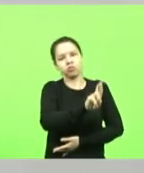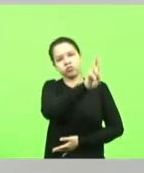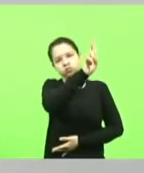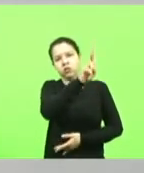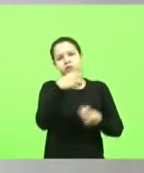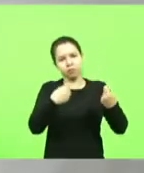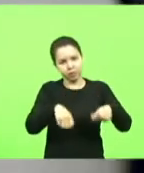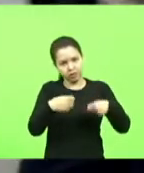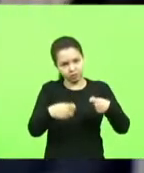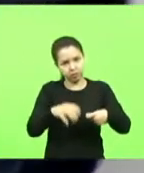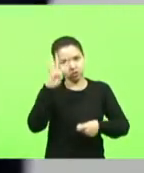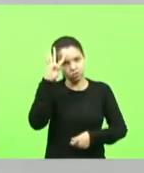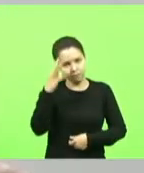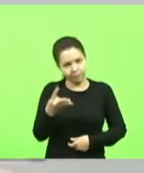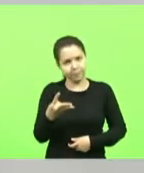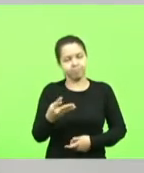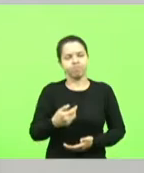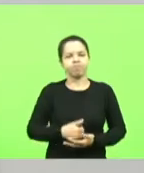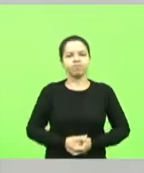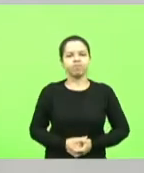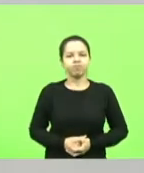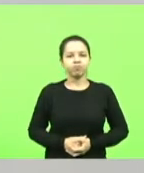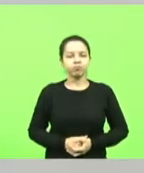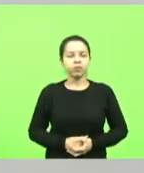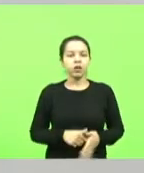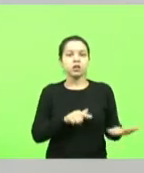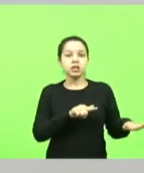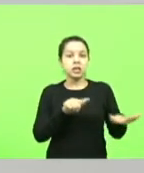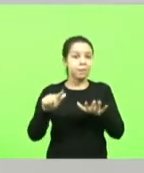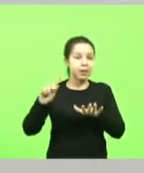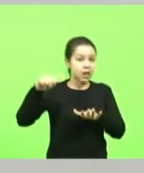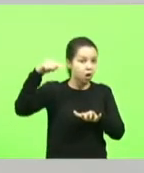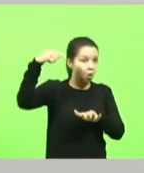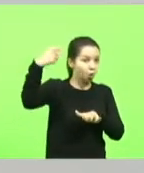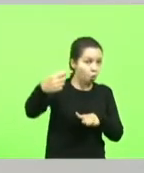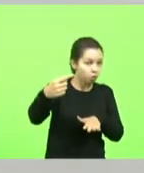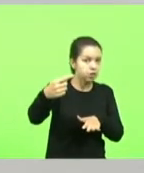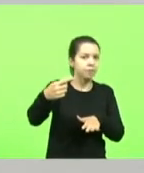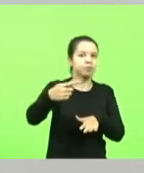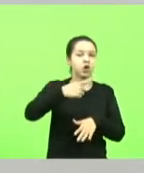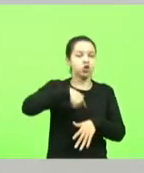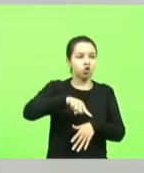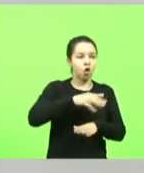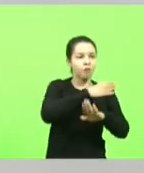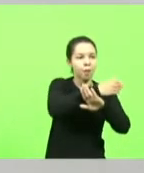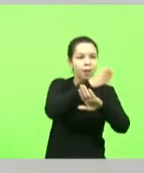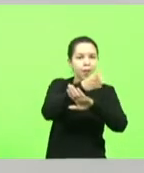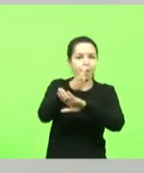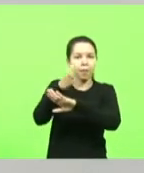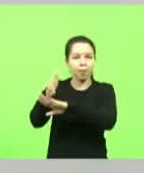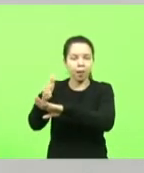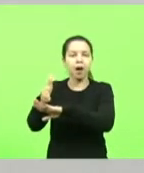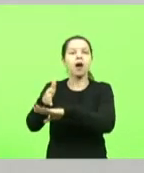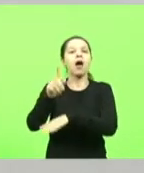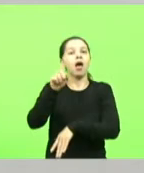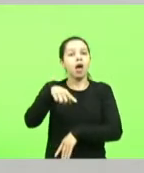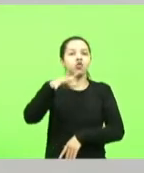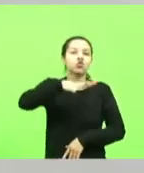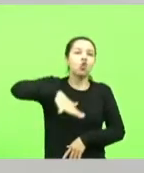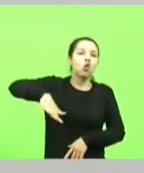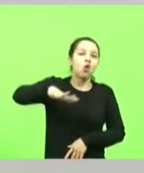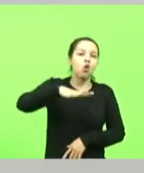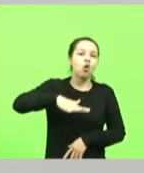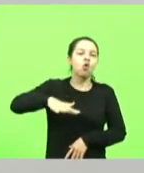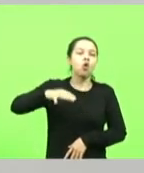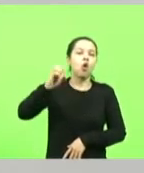situação semana que vem o nosso roteiro já é novamente por todo o nosso oeste